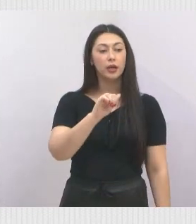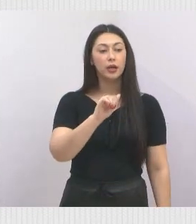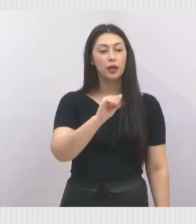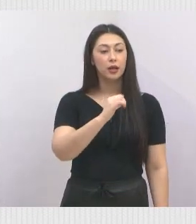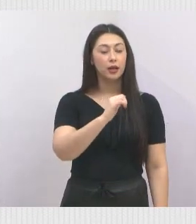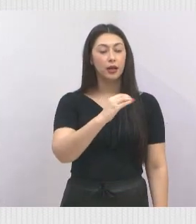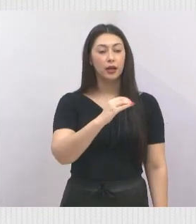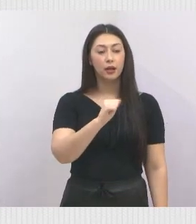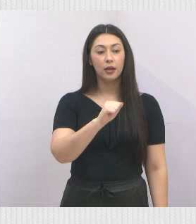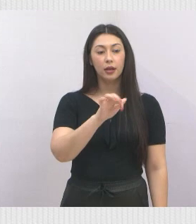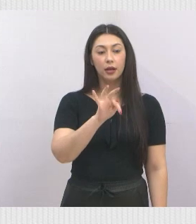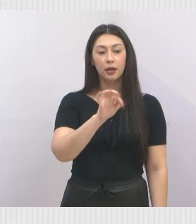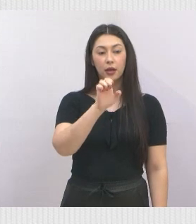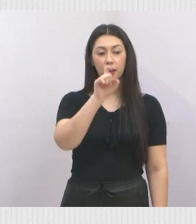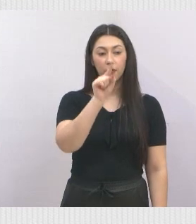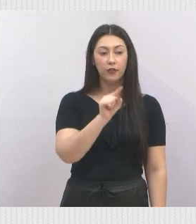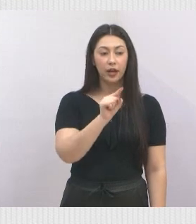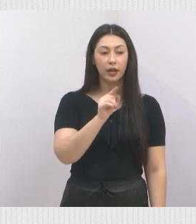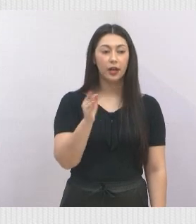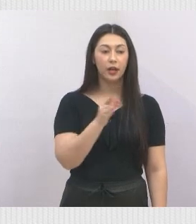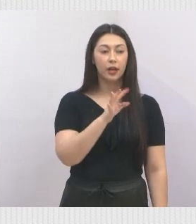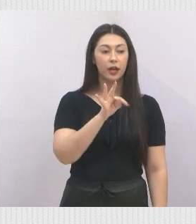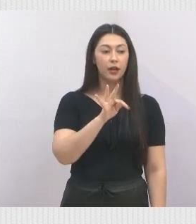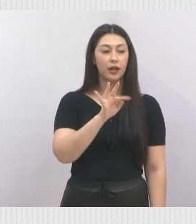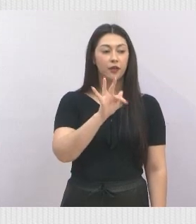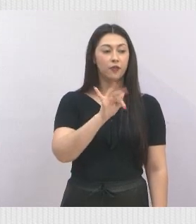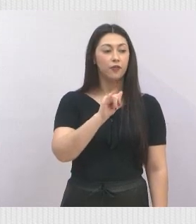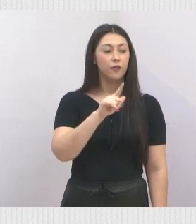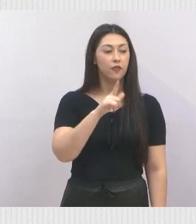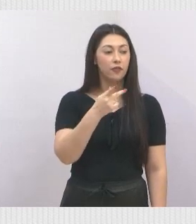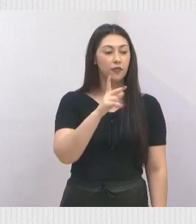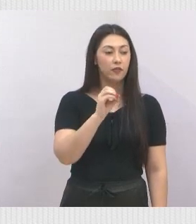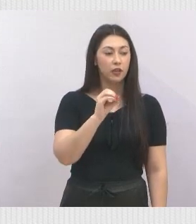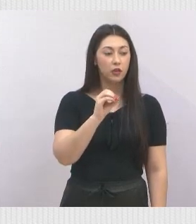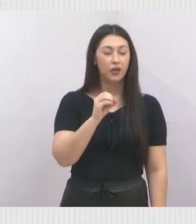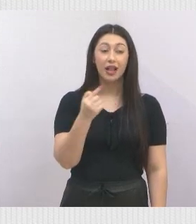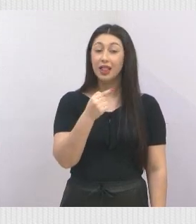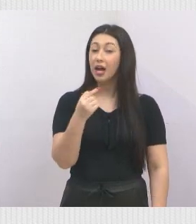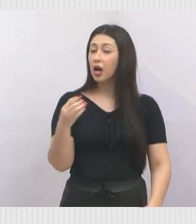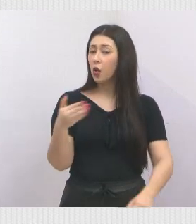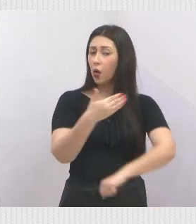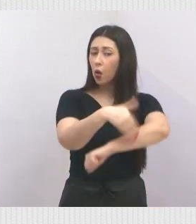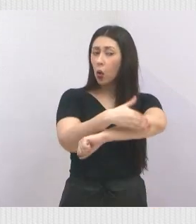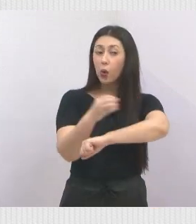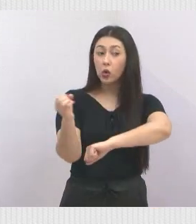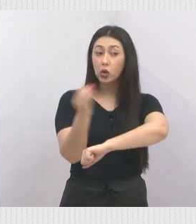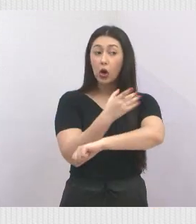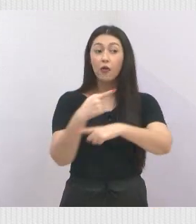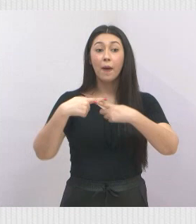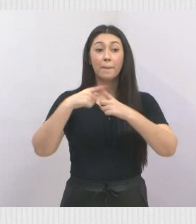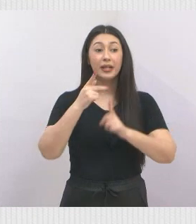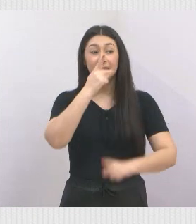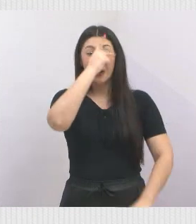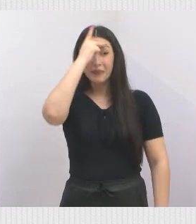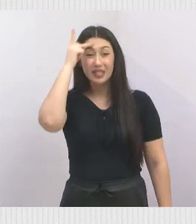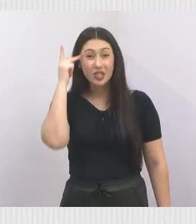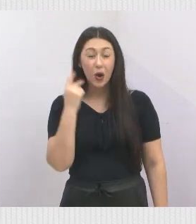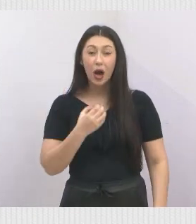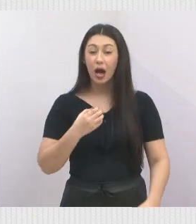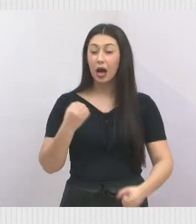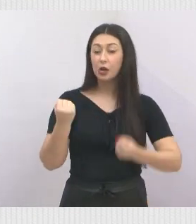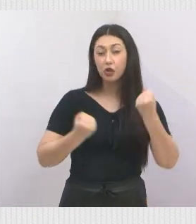rua que foi aberta agora. Ela é nova, só que o pessoal está vindo em alta